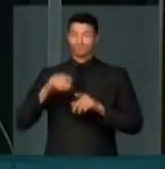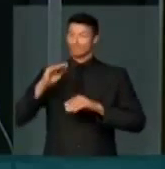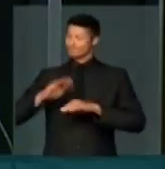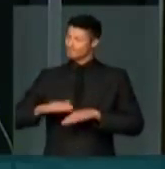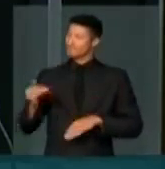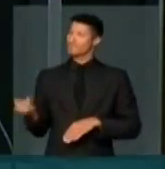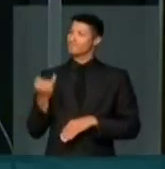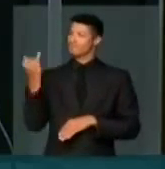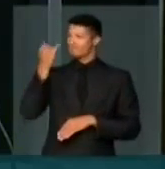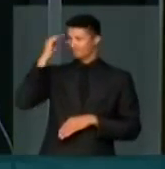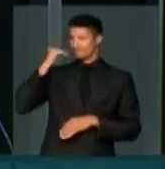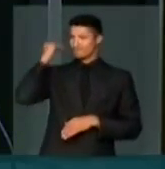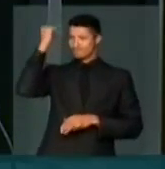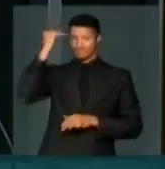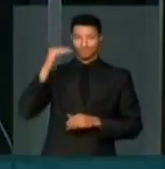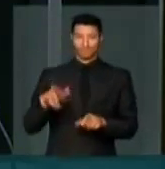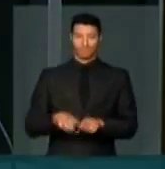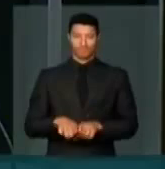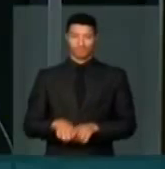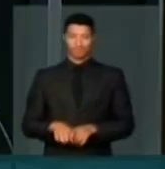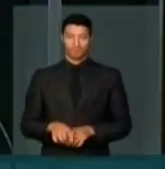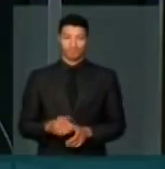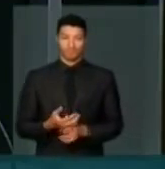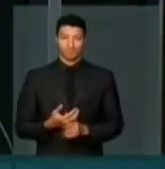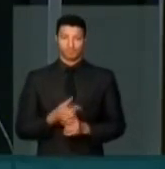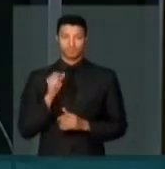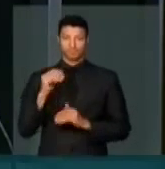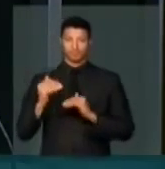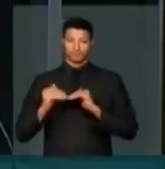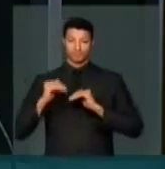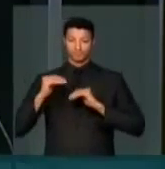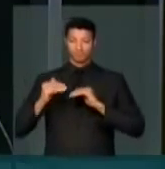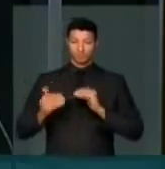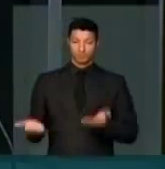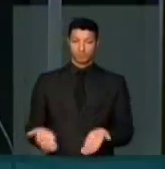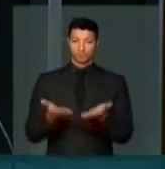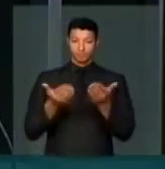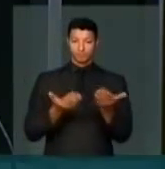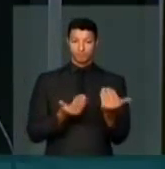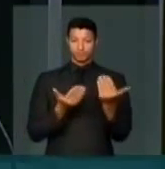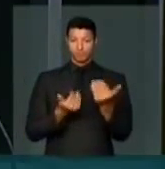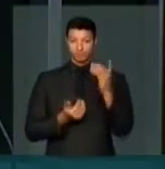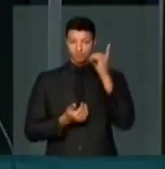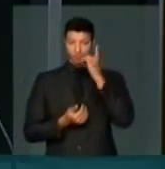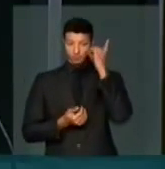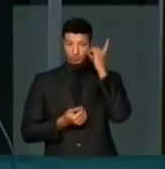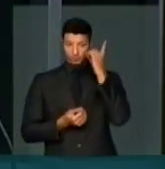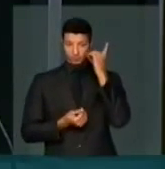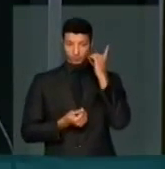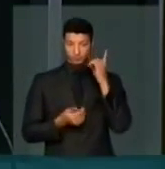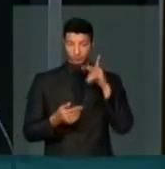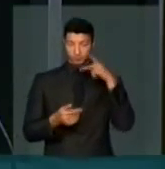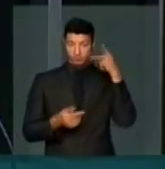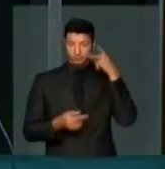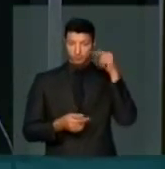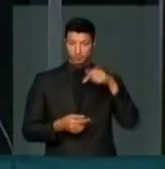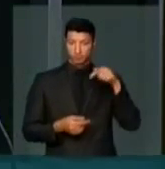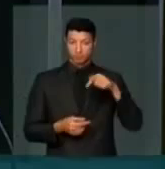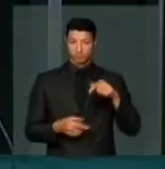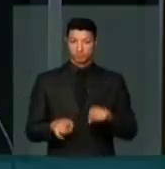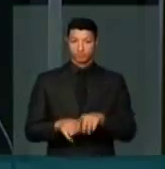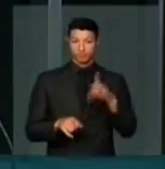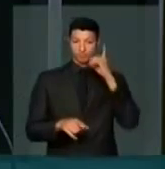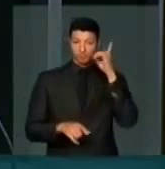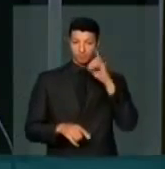altíssimo nível, que envolveu um jovem deputado aqui deste Parlamento,